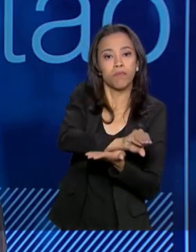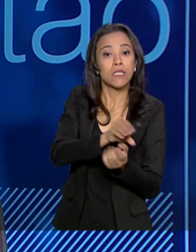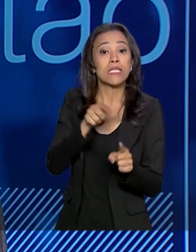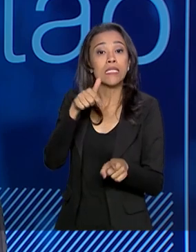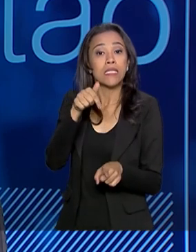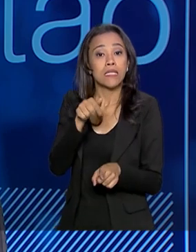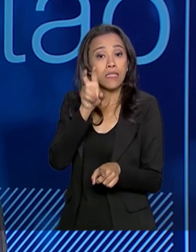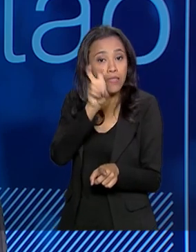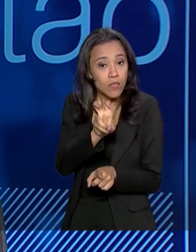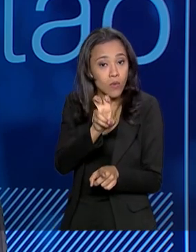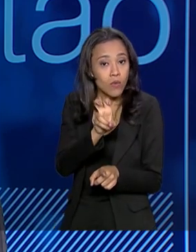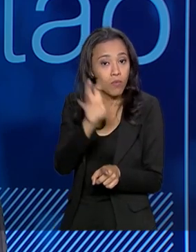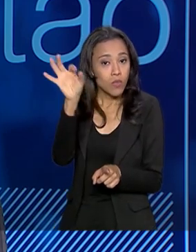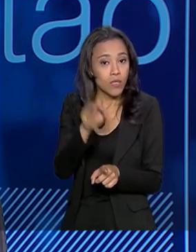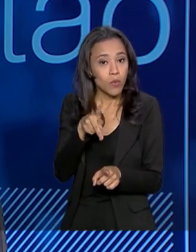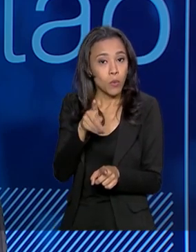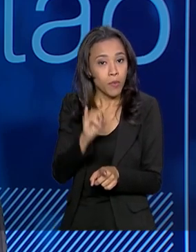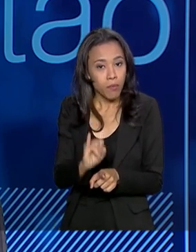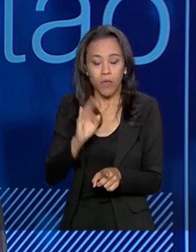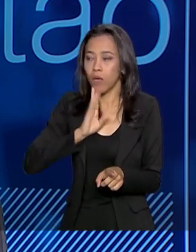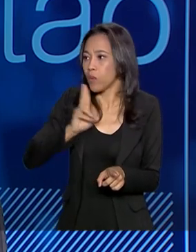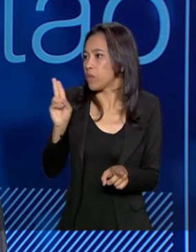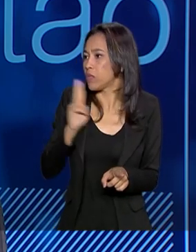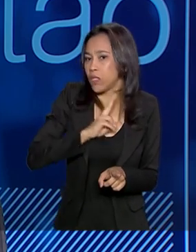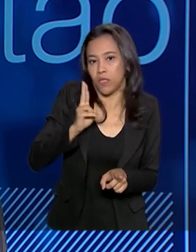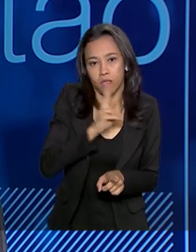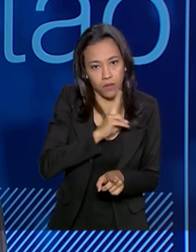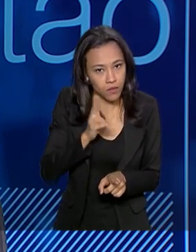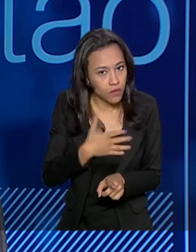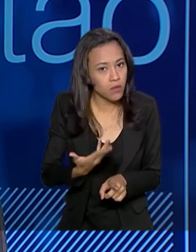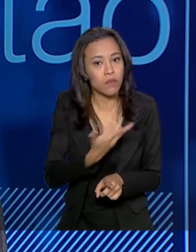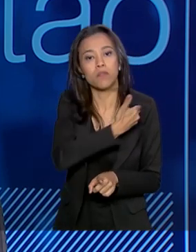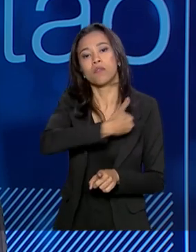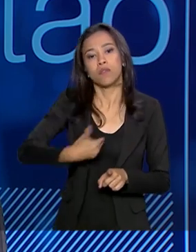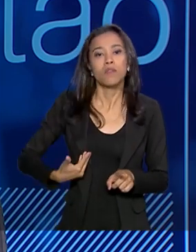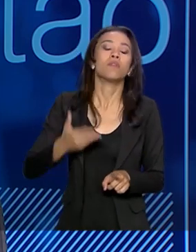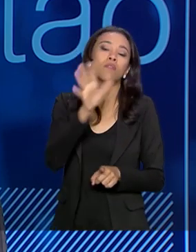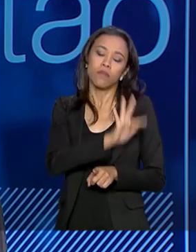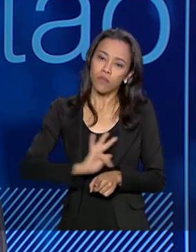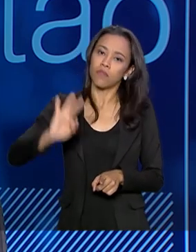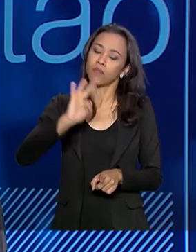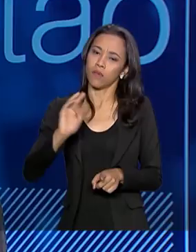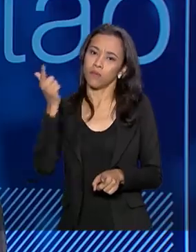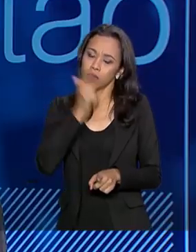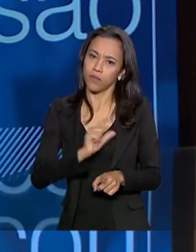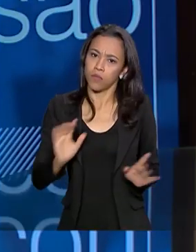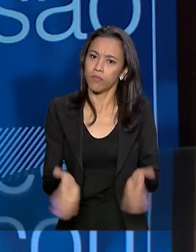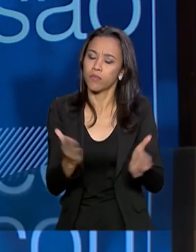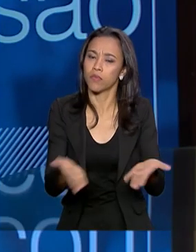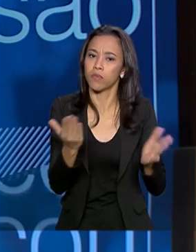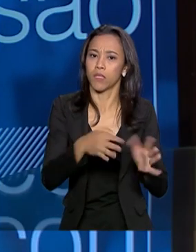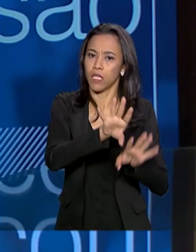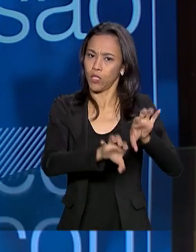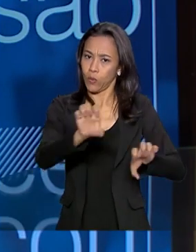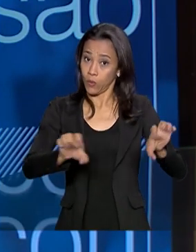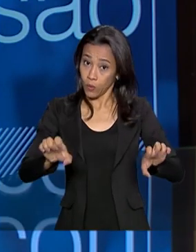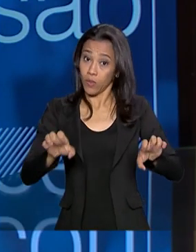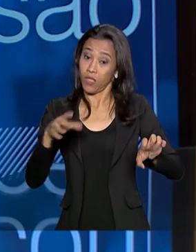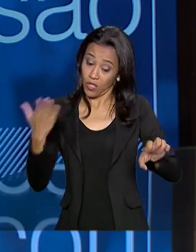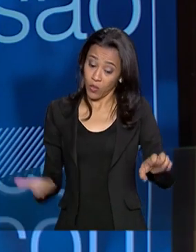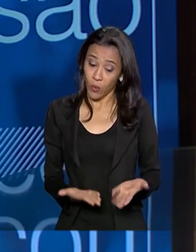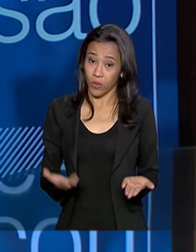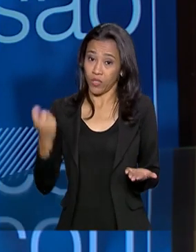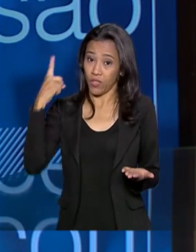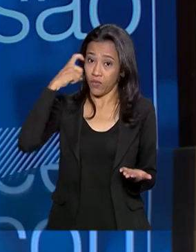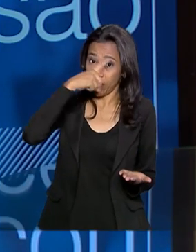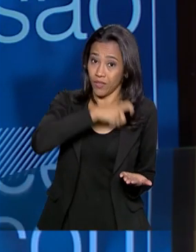% do PIB. Então, realmente é urgente que o governo federal promova investimentos em infraestrutura. E dada a sua dificuldade hoje